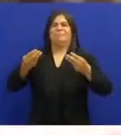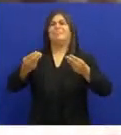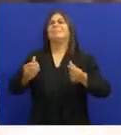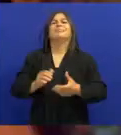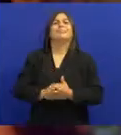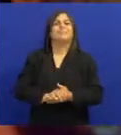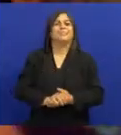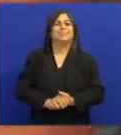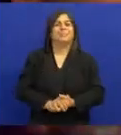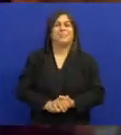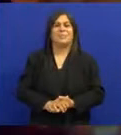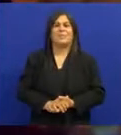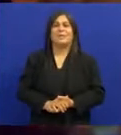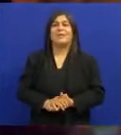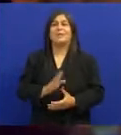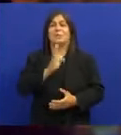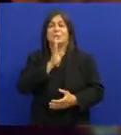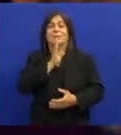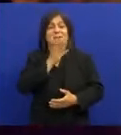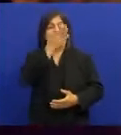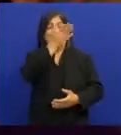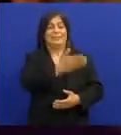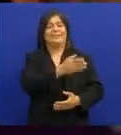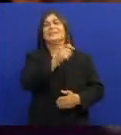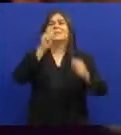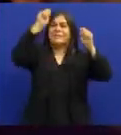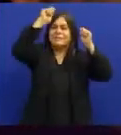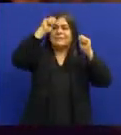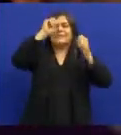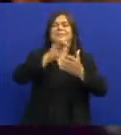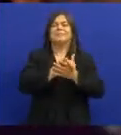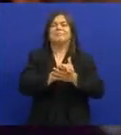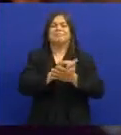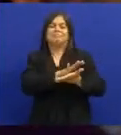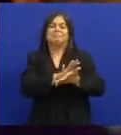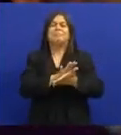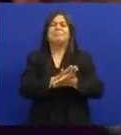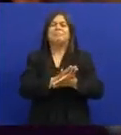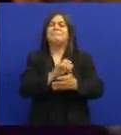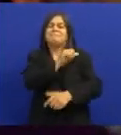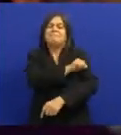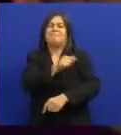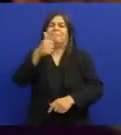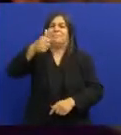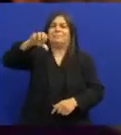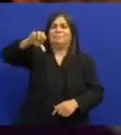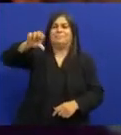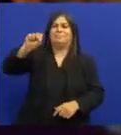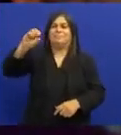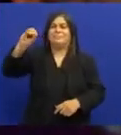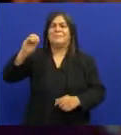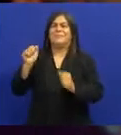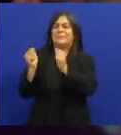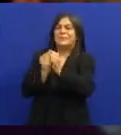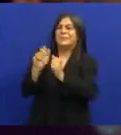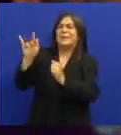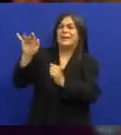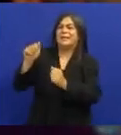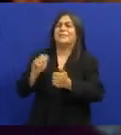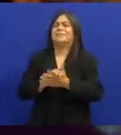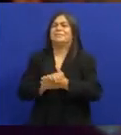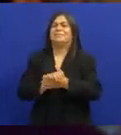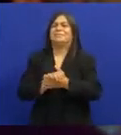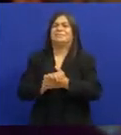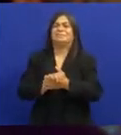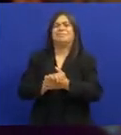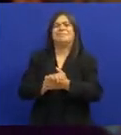Especialmente Eu conheci Jacos do pandeiro No Rio de Janeiro Em 1980 Quando eu estava Com Cátia de França Lá